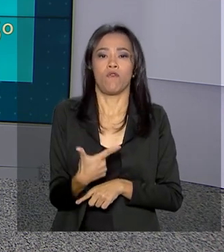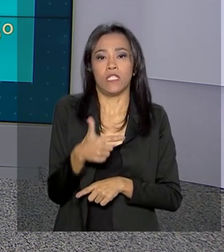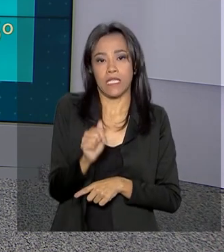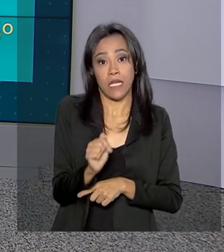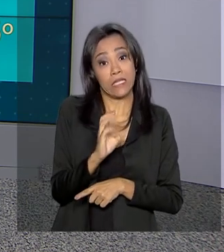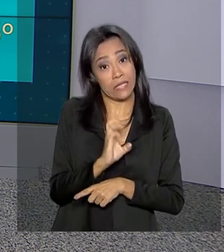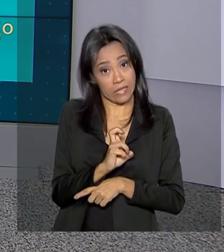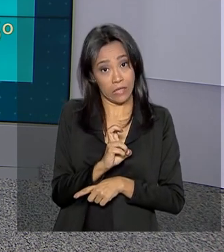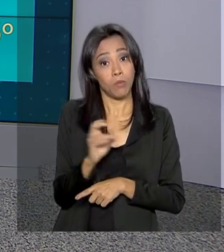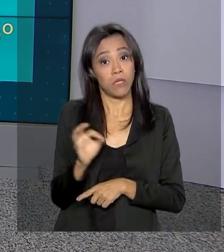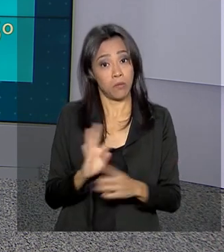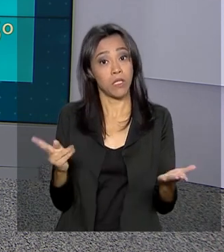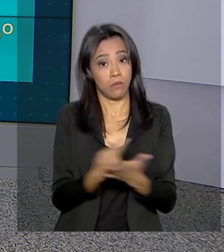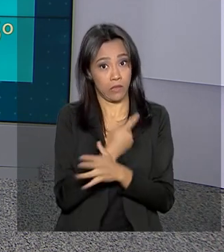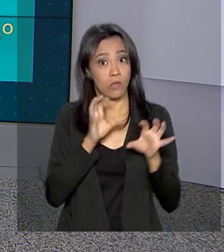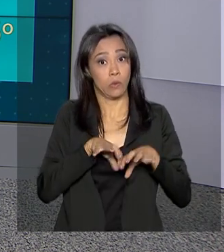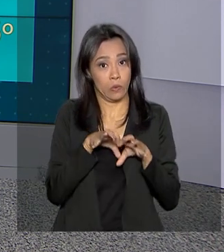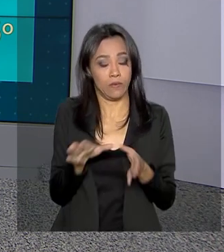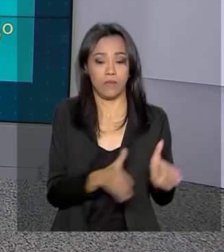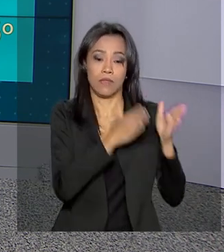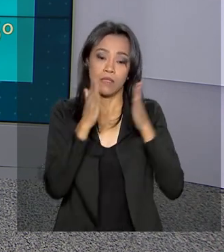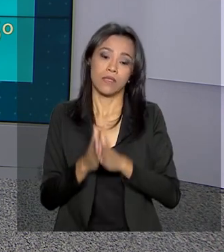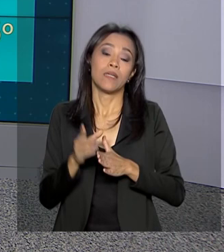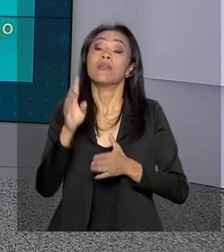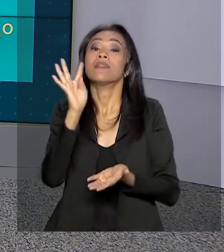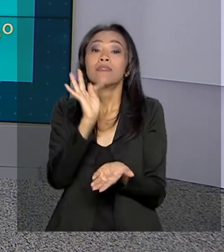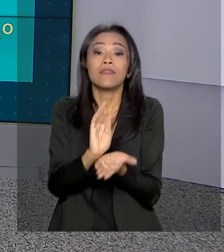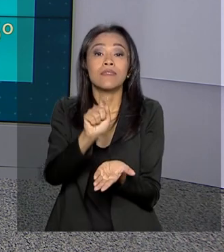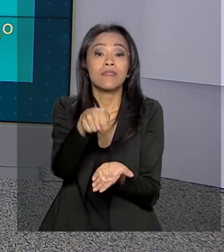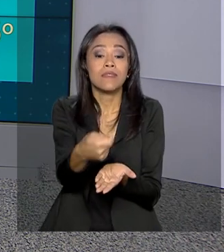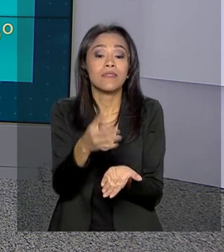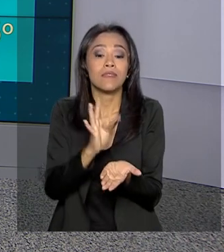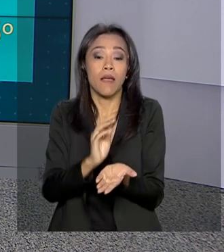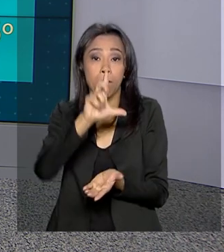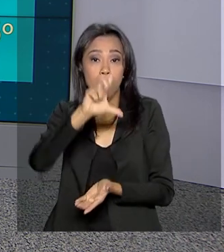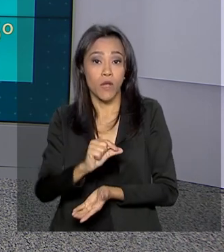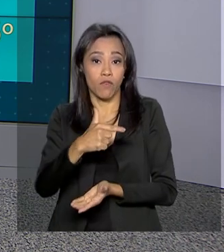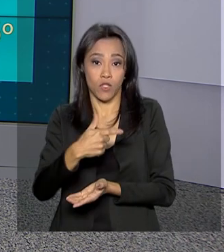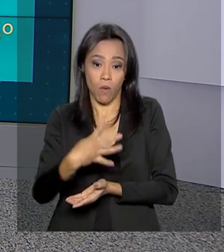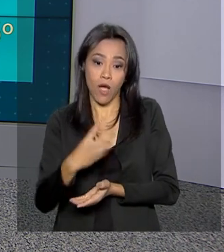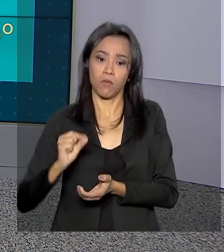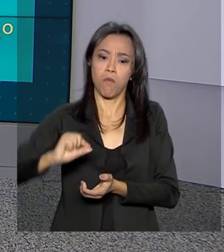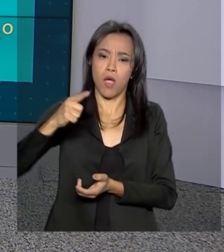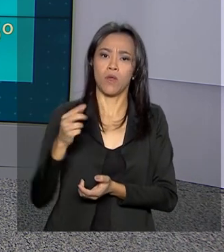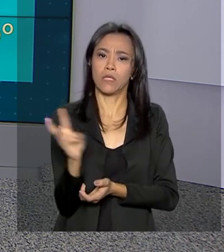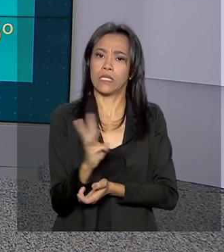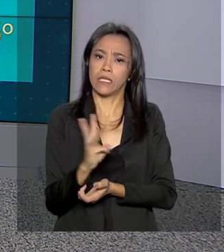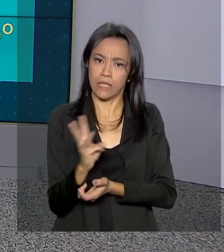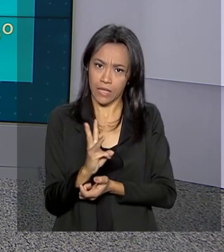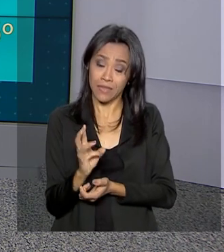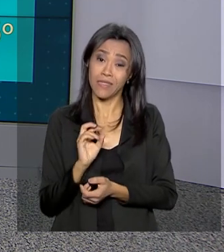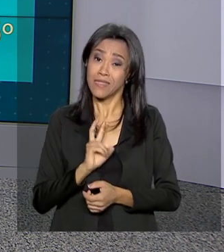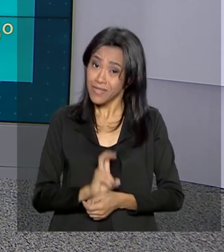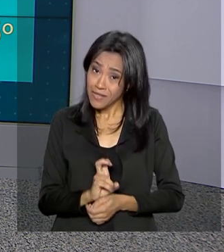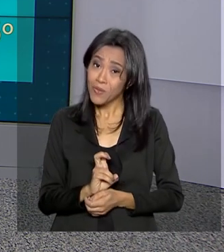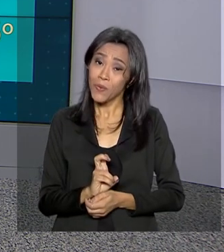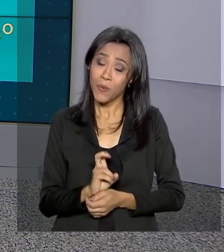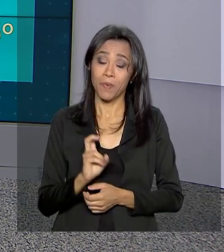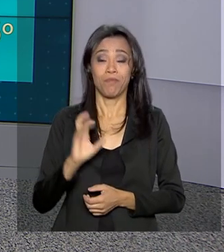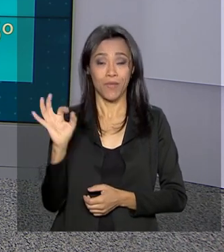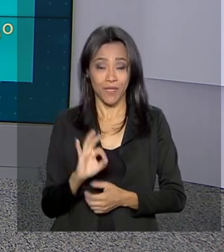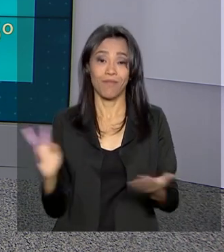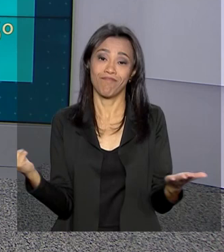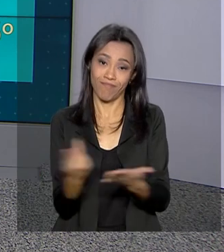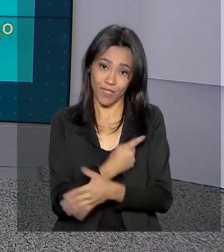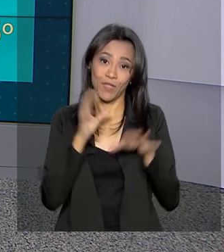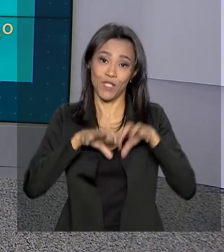5% de possibilidade de chuva. Teresina, mínima de 24, máxima de 33 graus, 5% de possibilidade de chuva